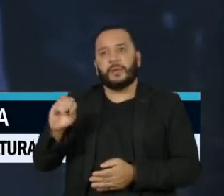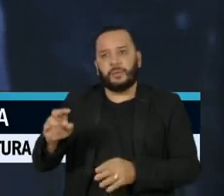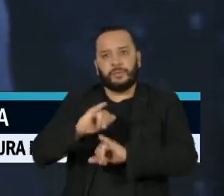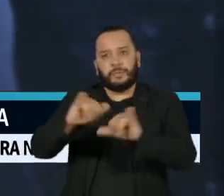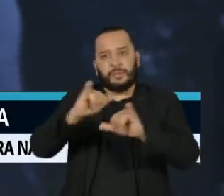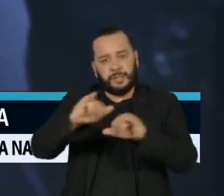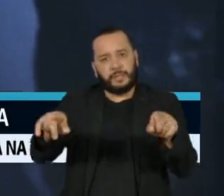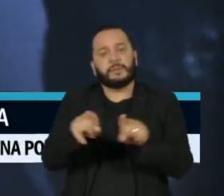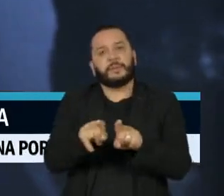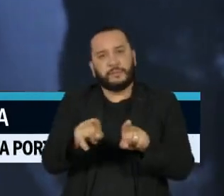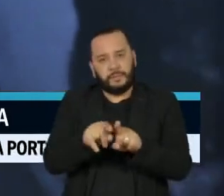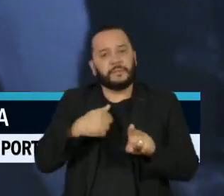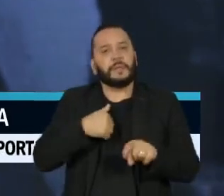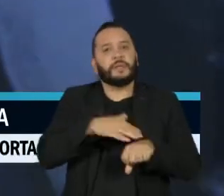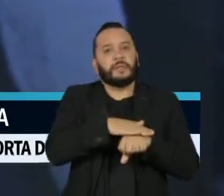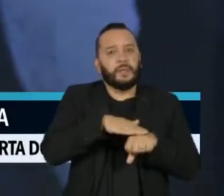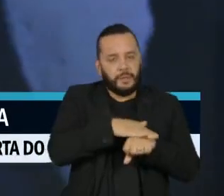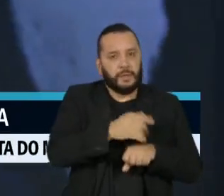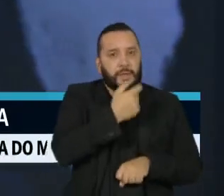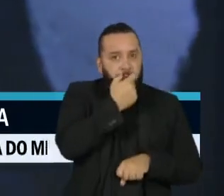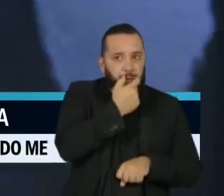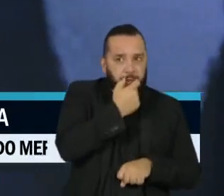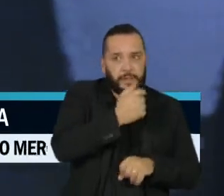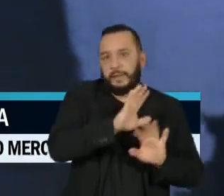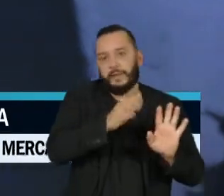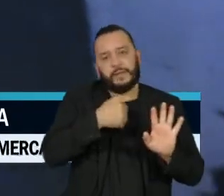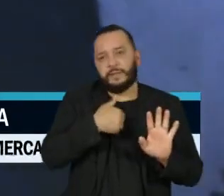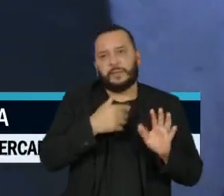e o ex-ministro da Saúde, Luiz Henrique Mandetta. Nenhum deles enviou as respostas.